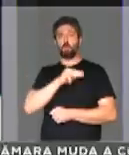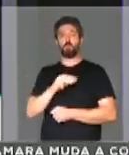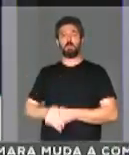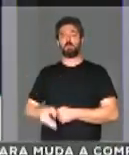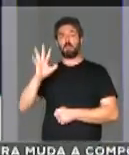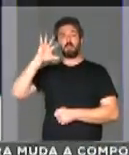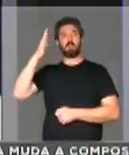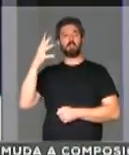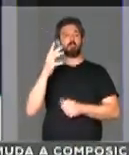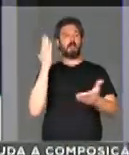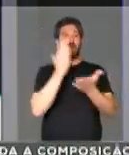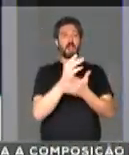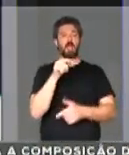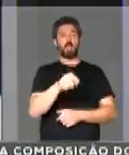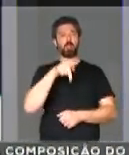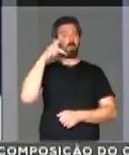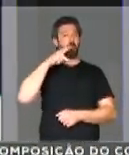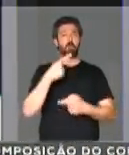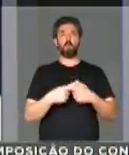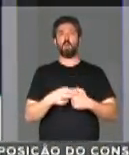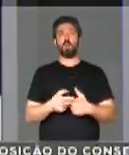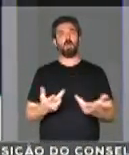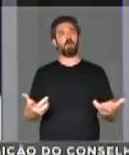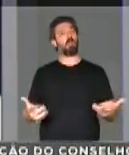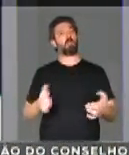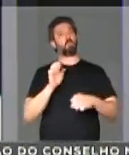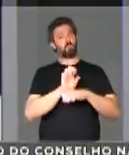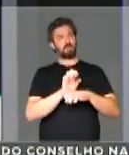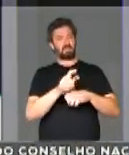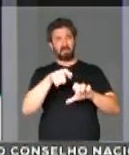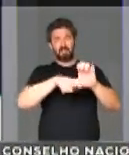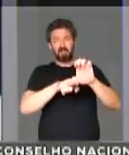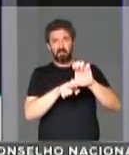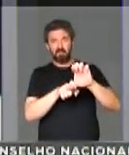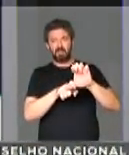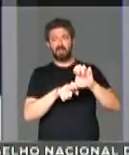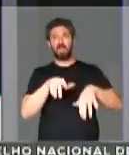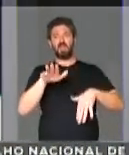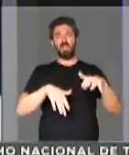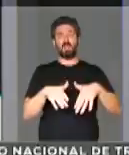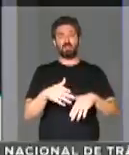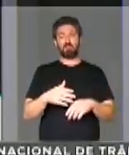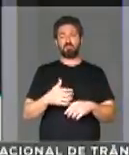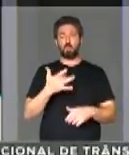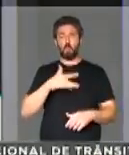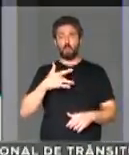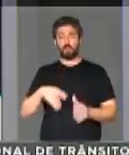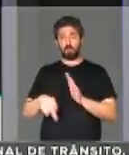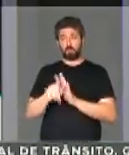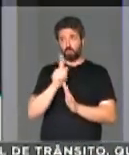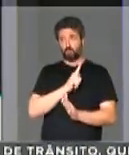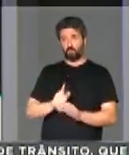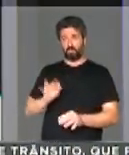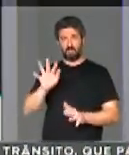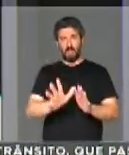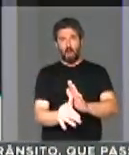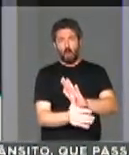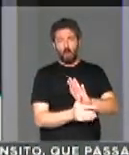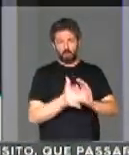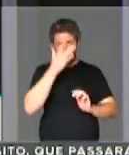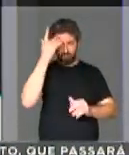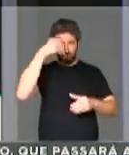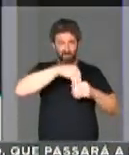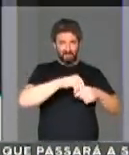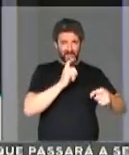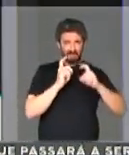para que isso realmente tenha um fim. Porque não é possível um Estado como o nosso, dependente muitas vezes da misericórdia do governo federal, estar sendo roubado pelos